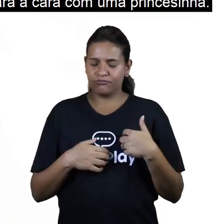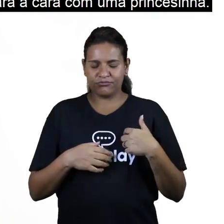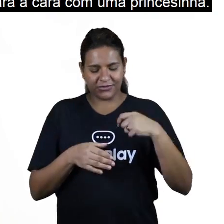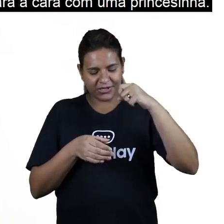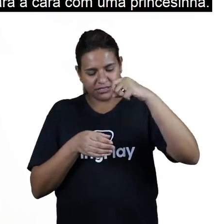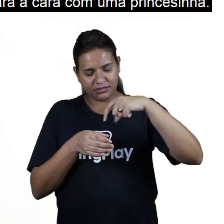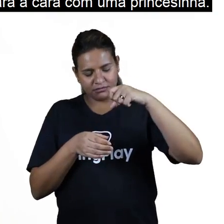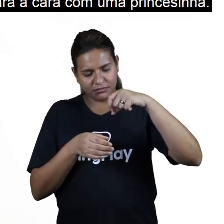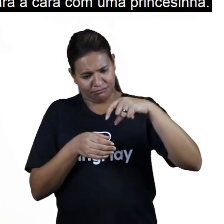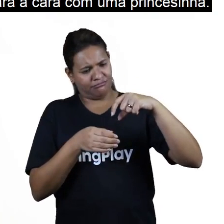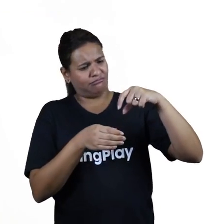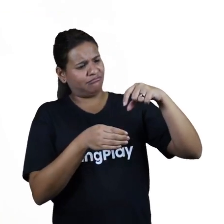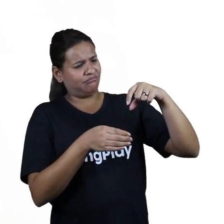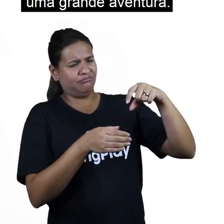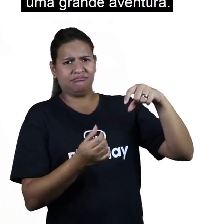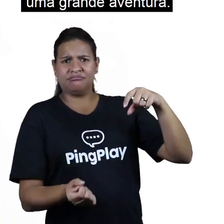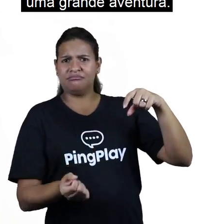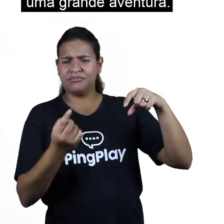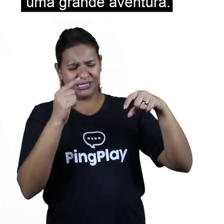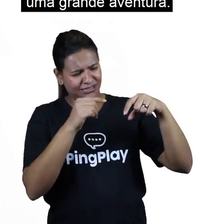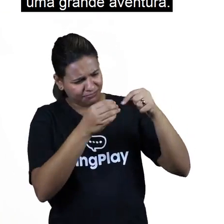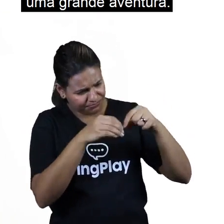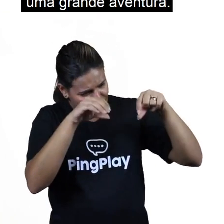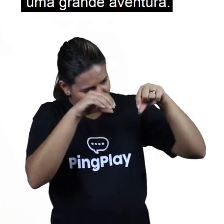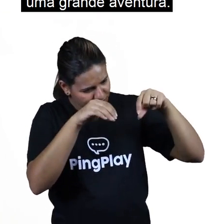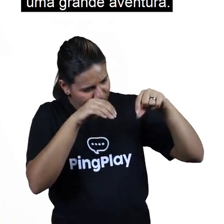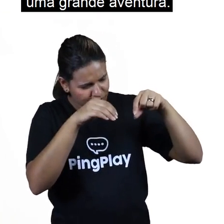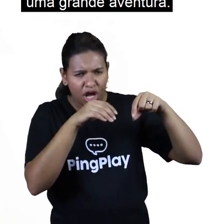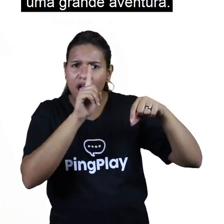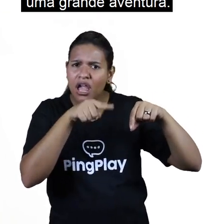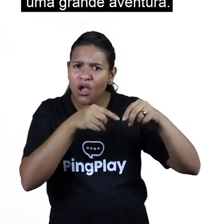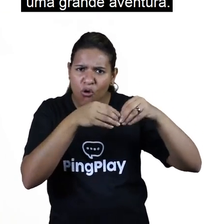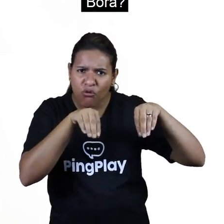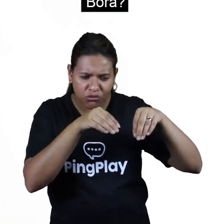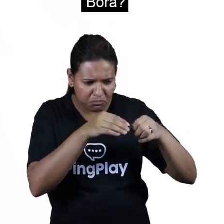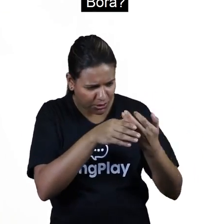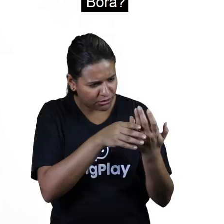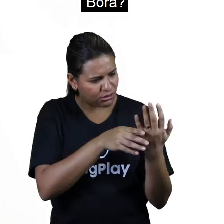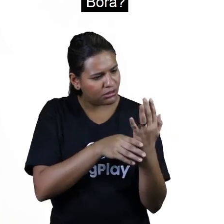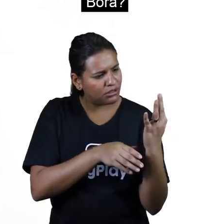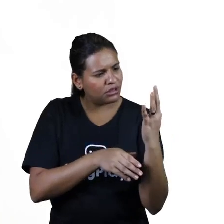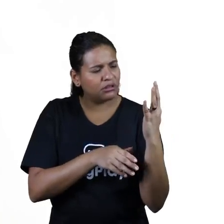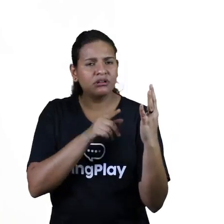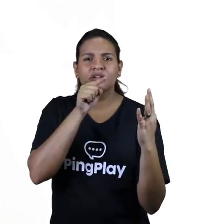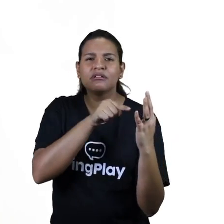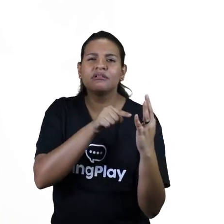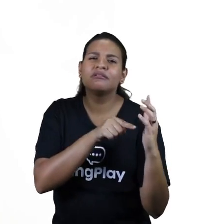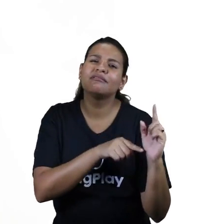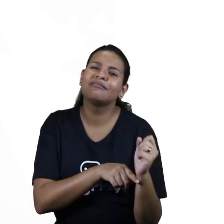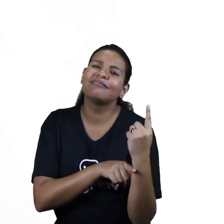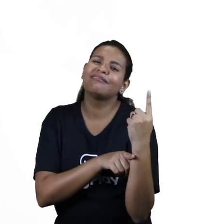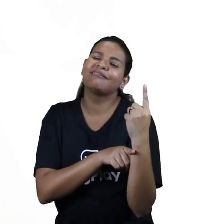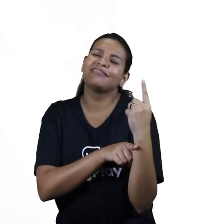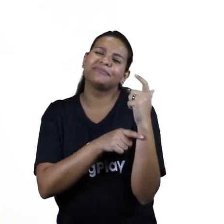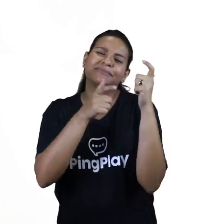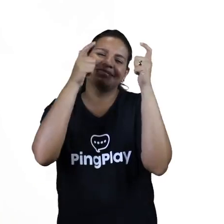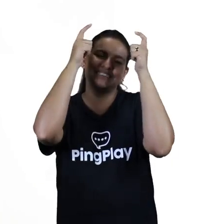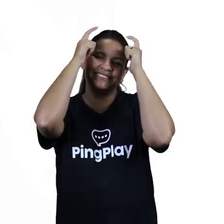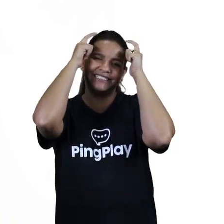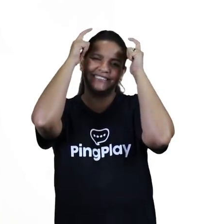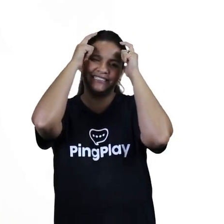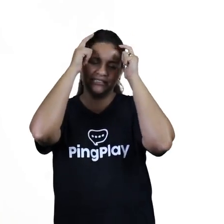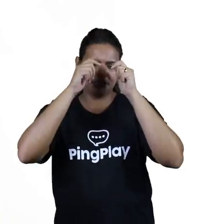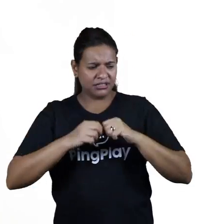a cara com uma princesinha. A missão agora passa a ser uma grande aventura. Bora? A missão agora passa ser